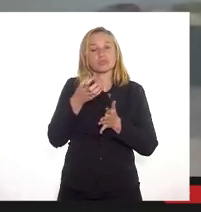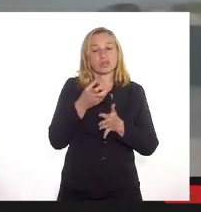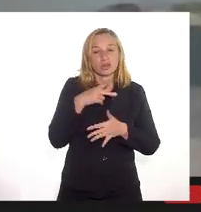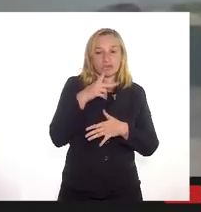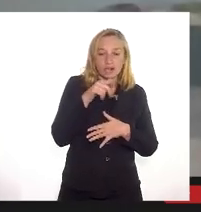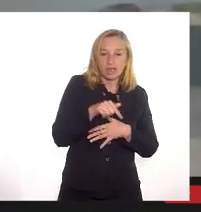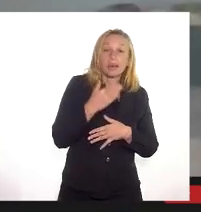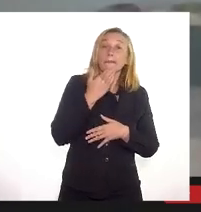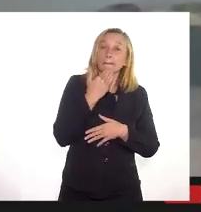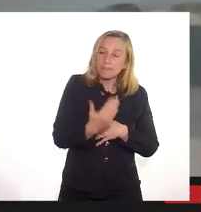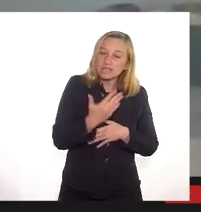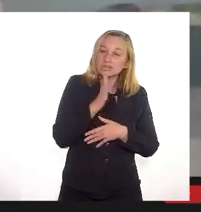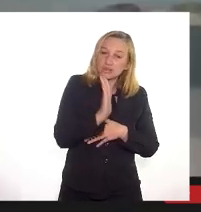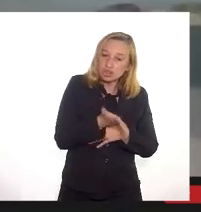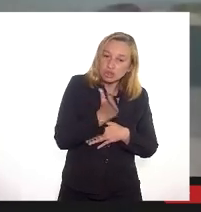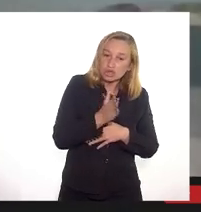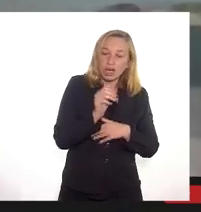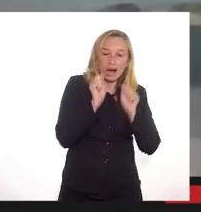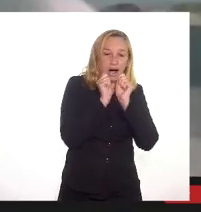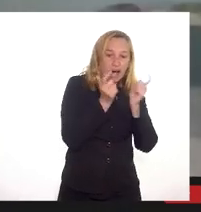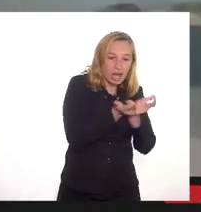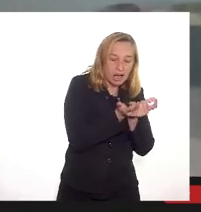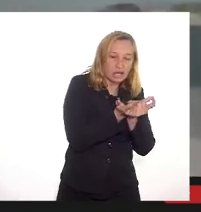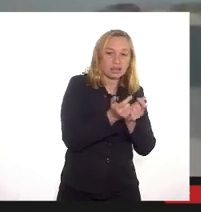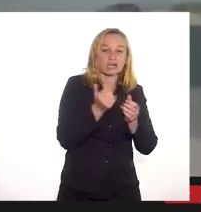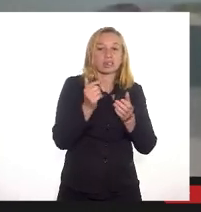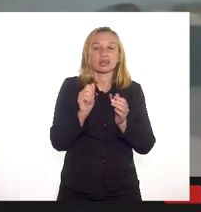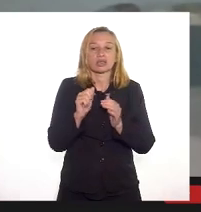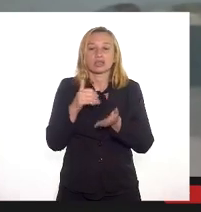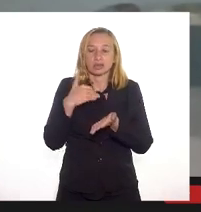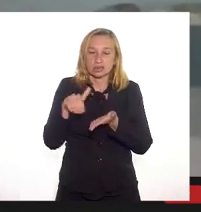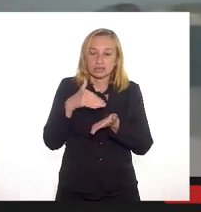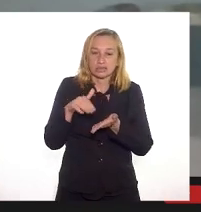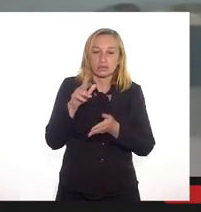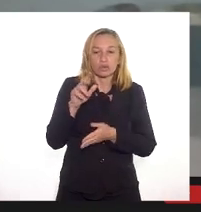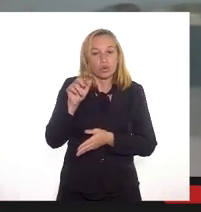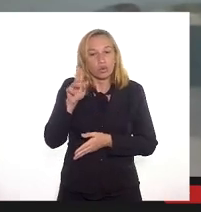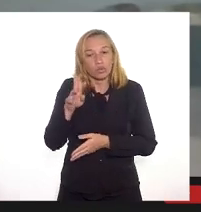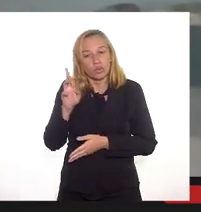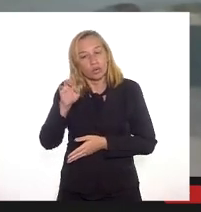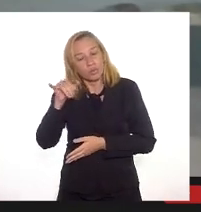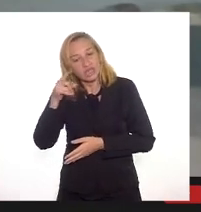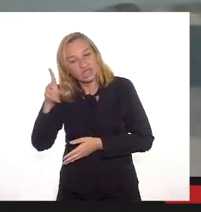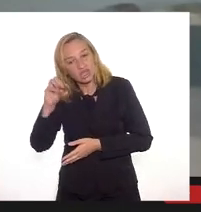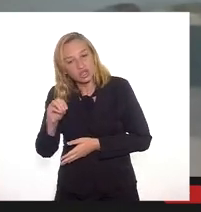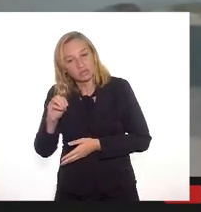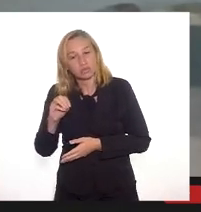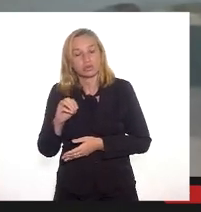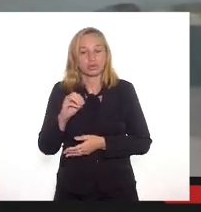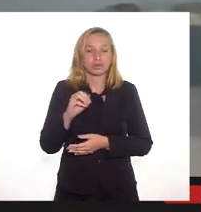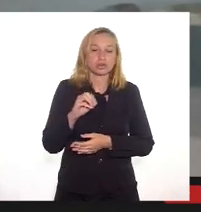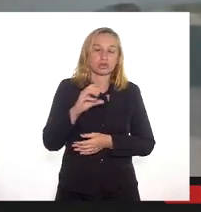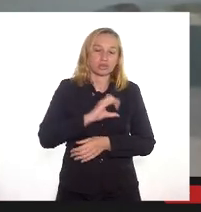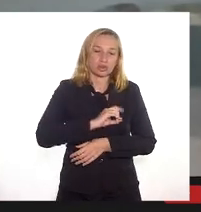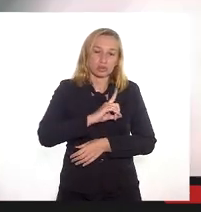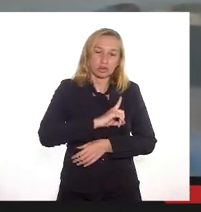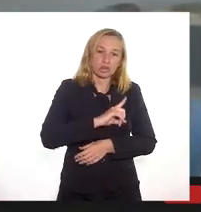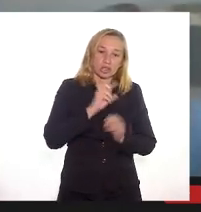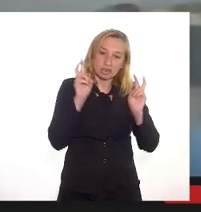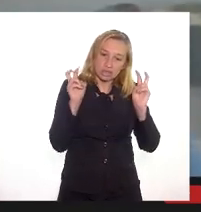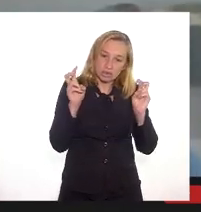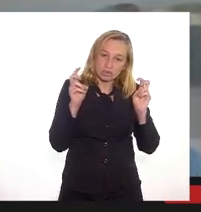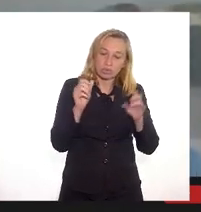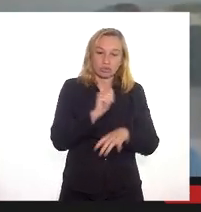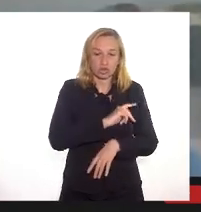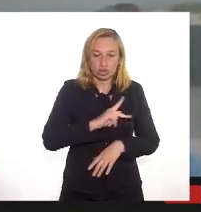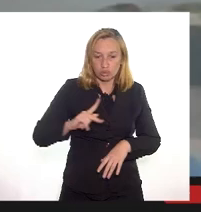aqui solicitando já a LERG e a Secretaria de Urbanismo de Caxias que enquanto esses assuntos que o